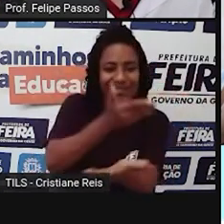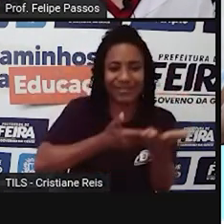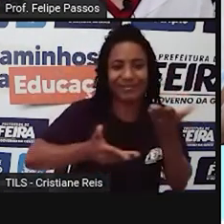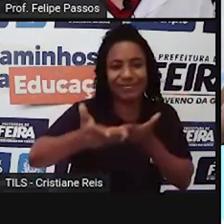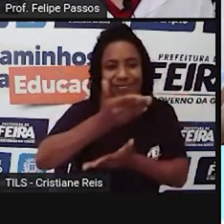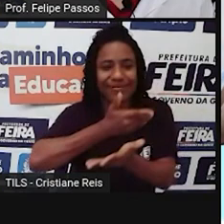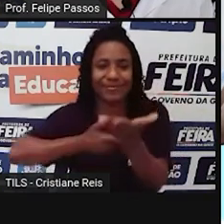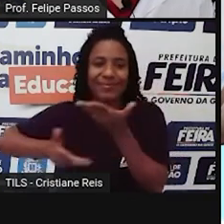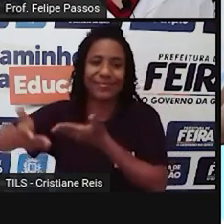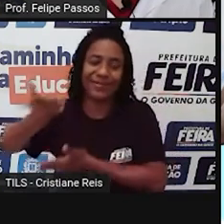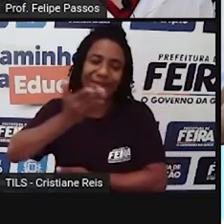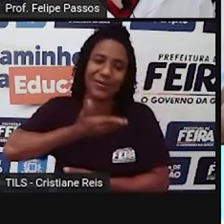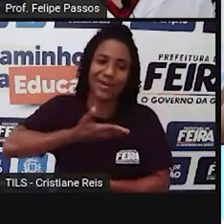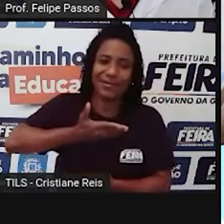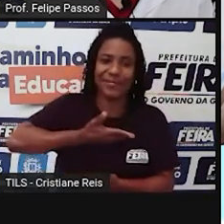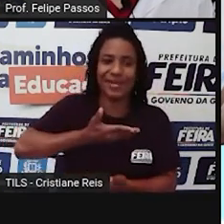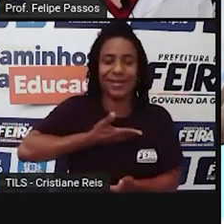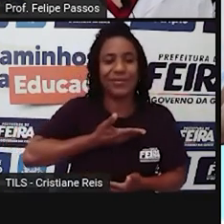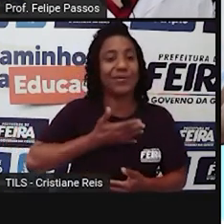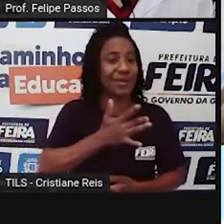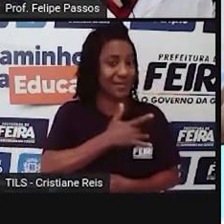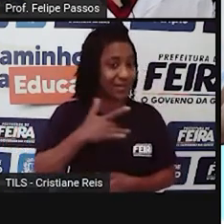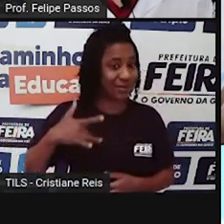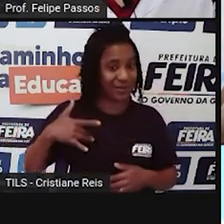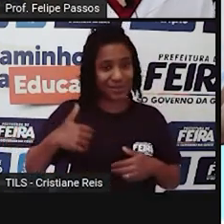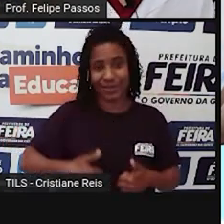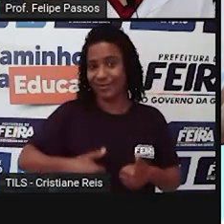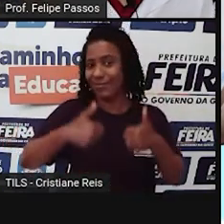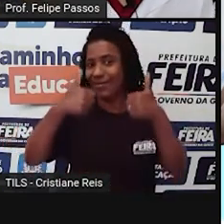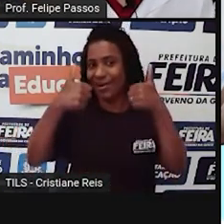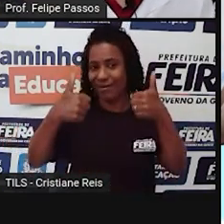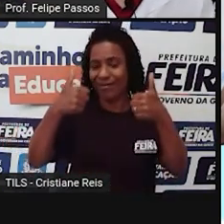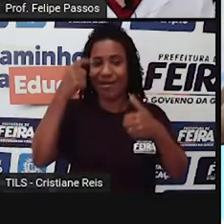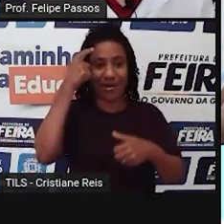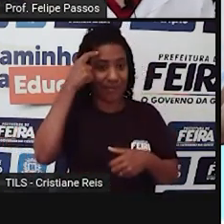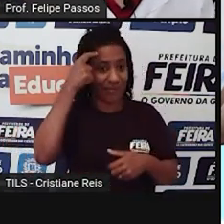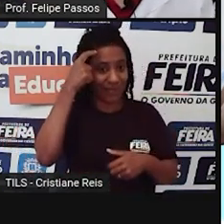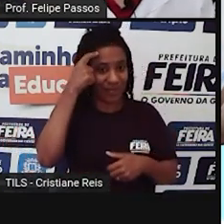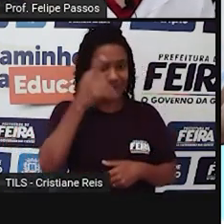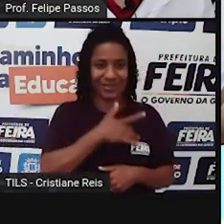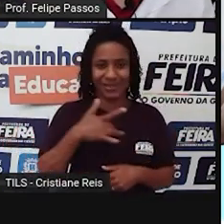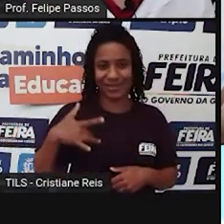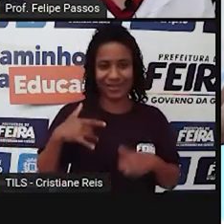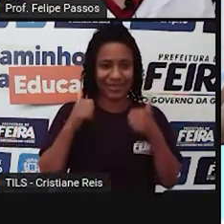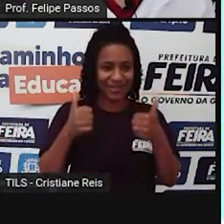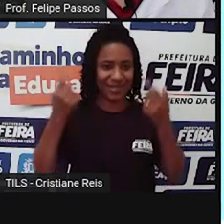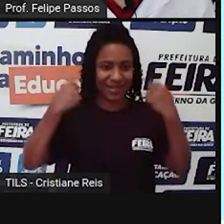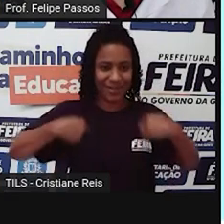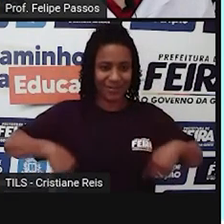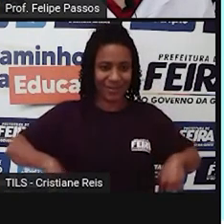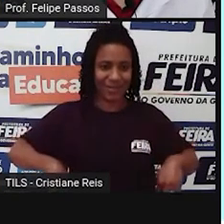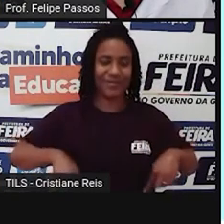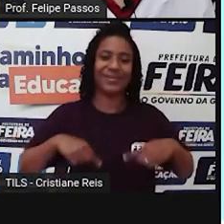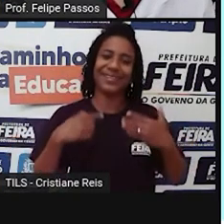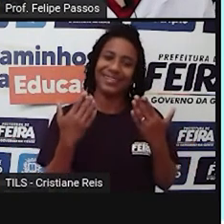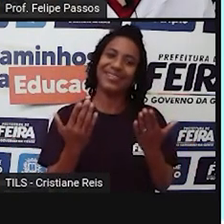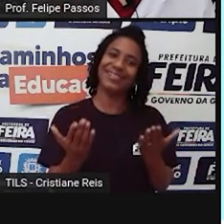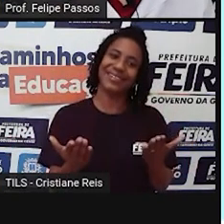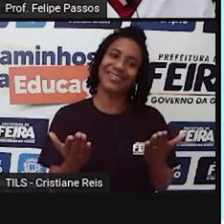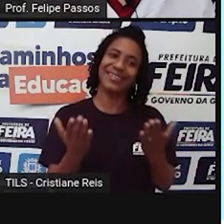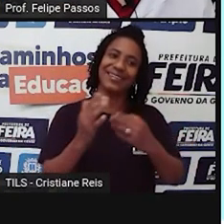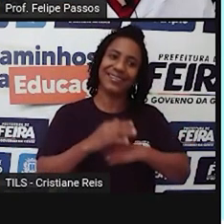prejudicar em relação à saúde, em relação à nossa saúde mental e física, certo? Então é isso.